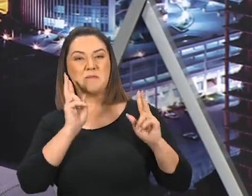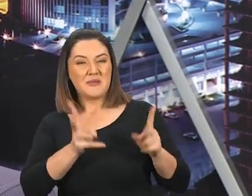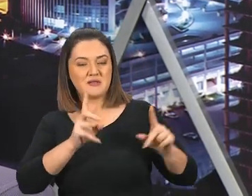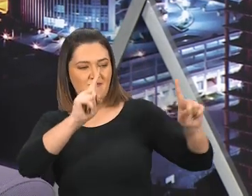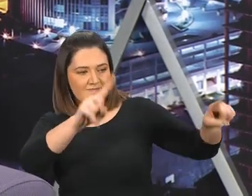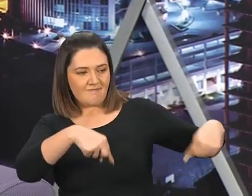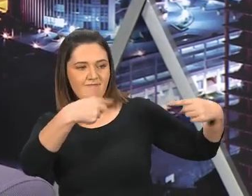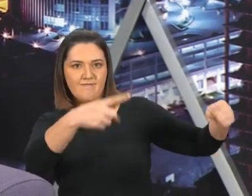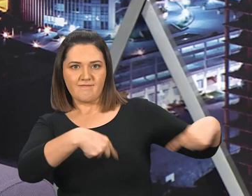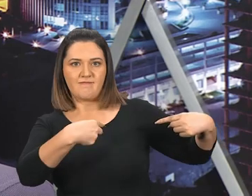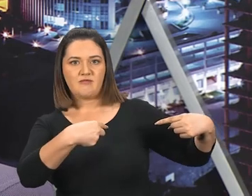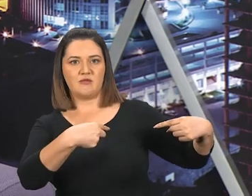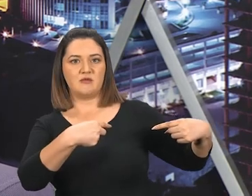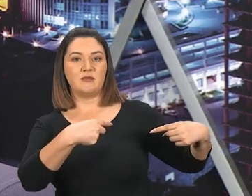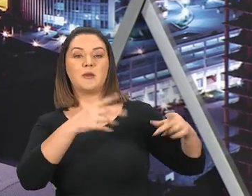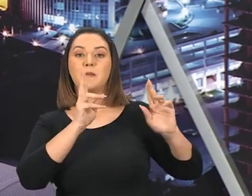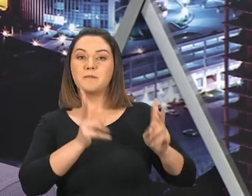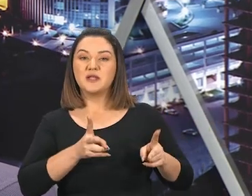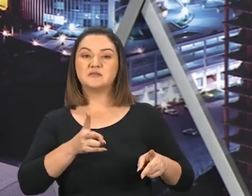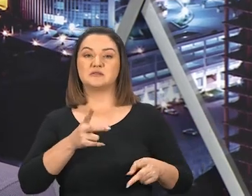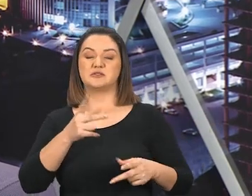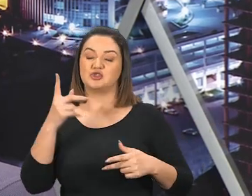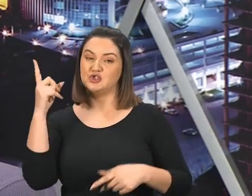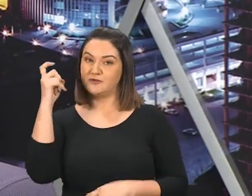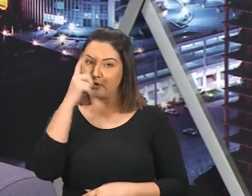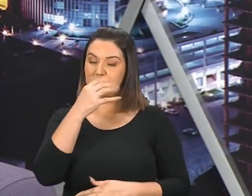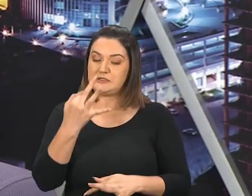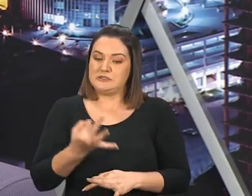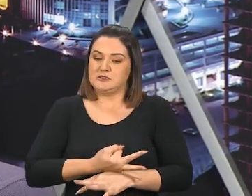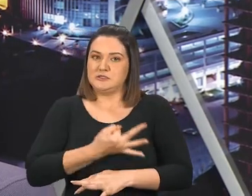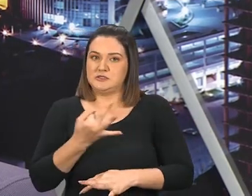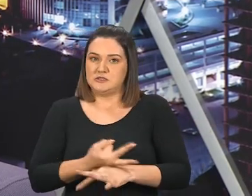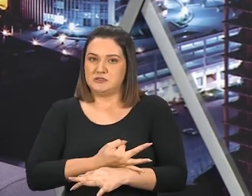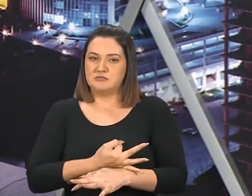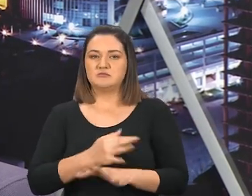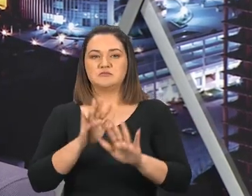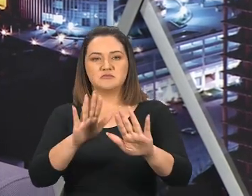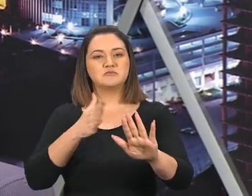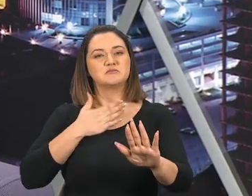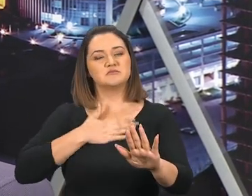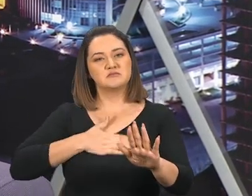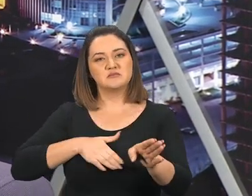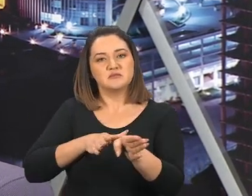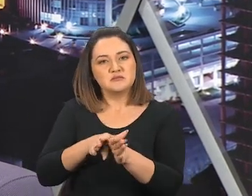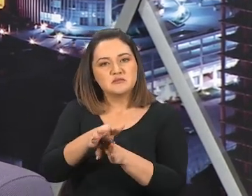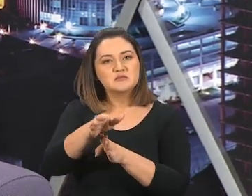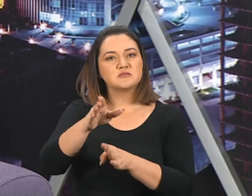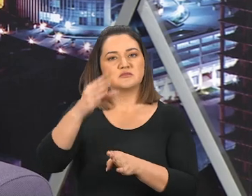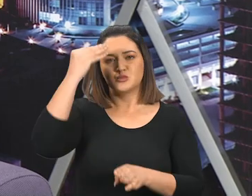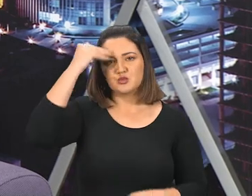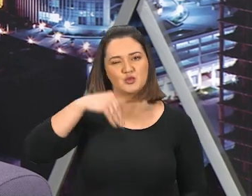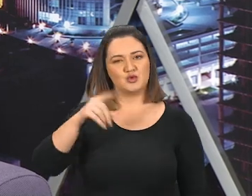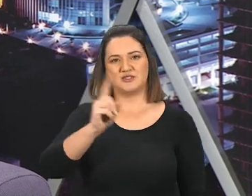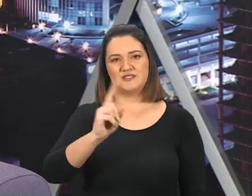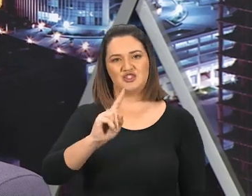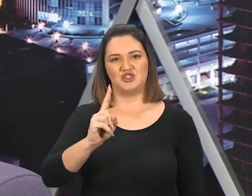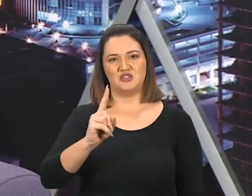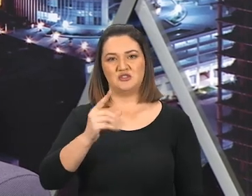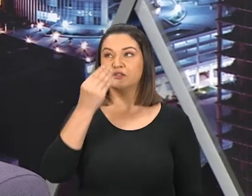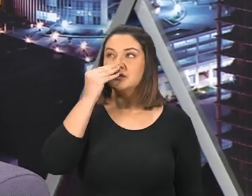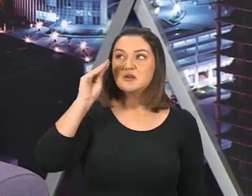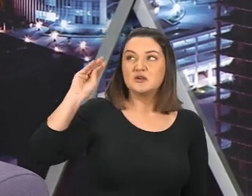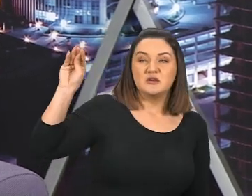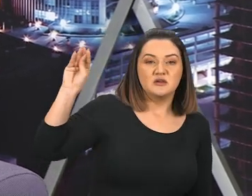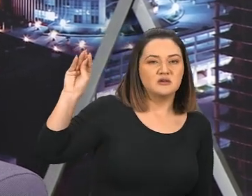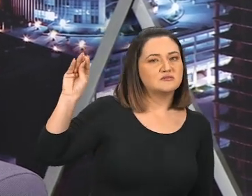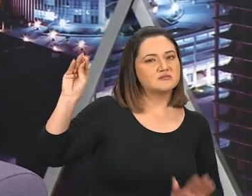Mesmo, Que passemos, Por perseguições, Não desista, Não, Vire as costas,